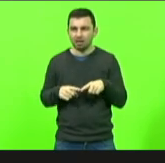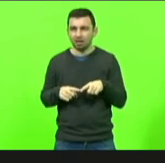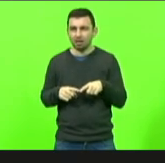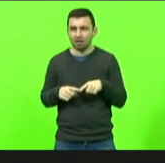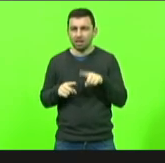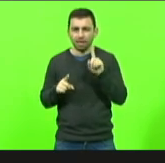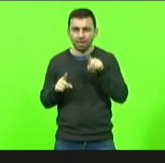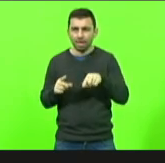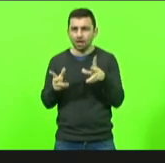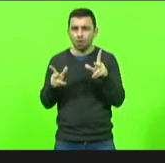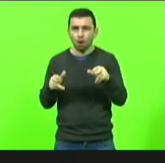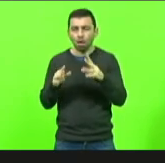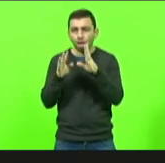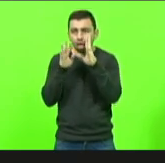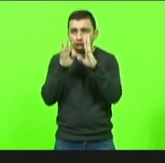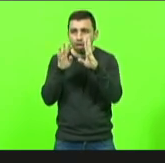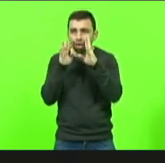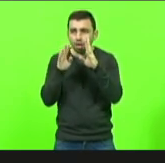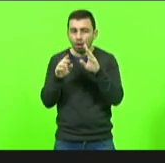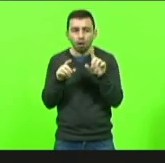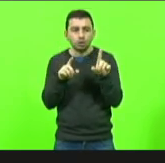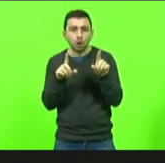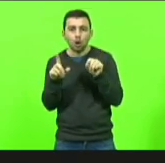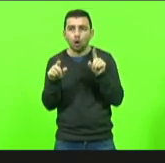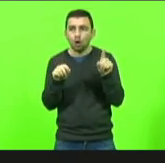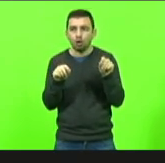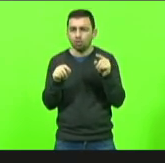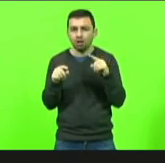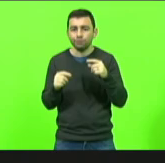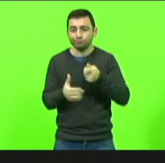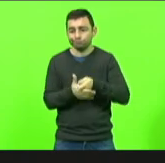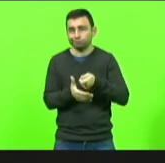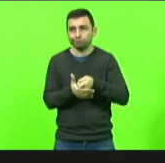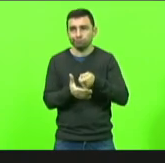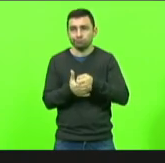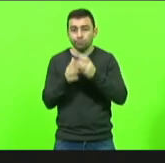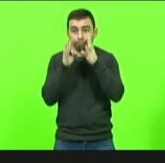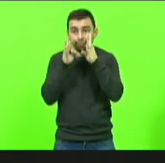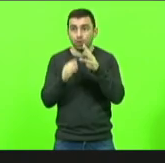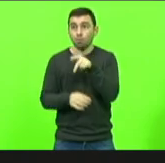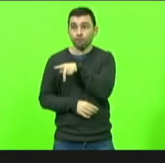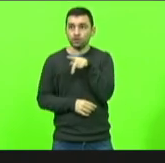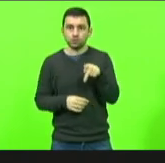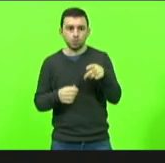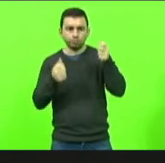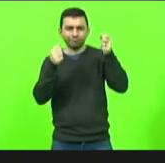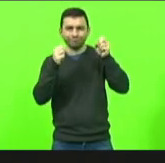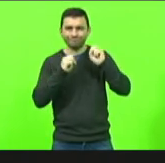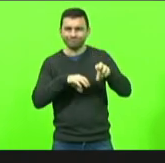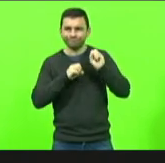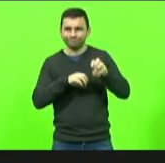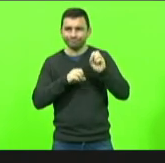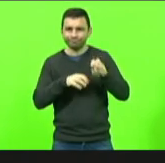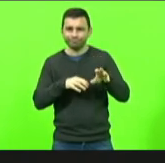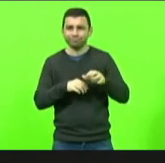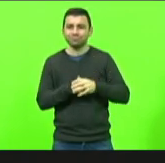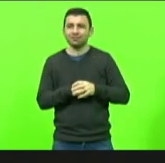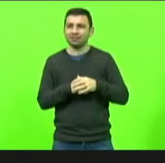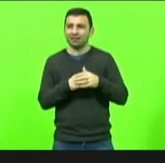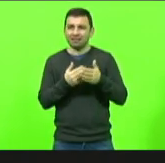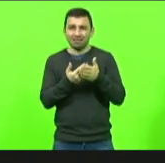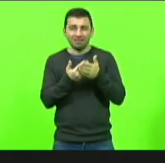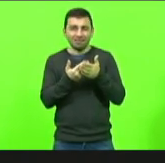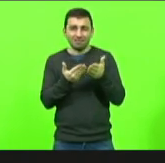audiência que não tem a opção de não ouvir portanto o professor quando está em sala de aula ele tem uma